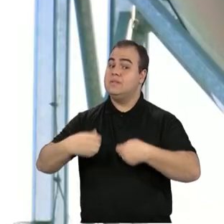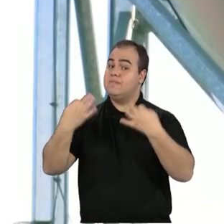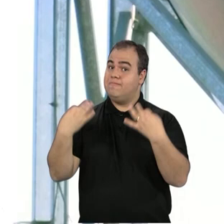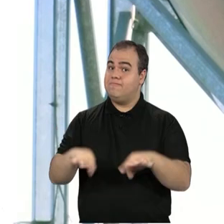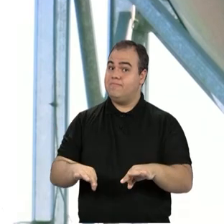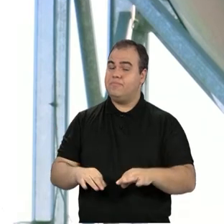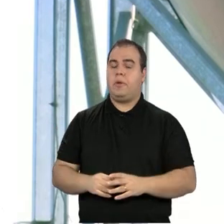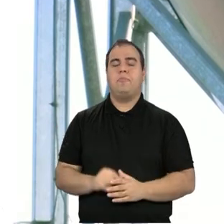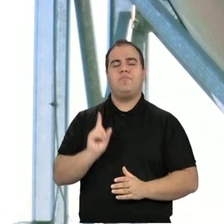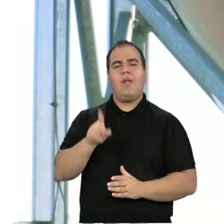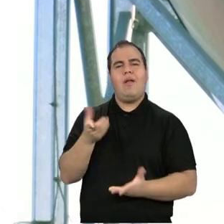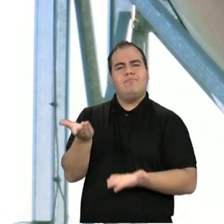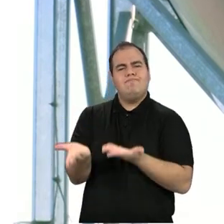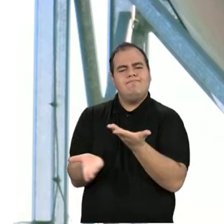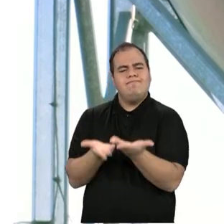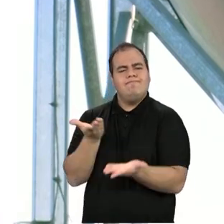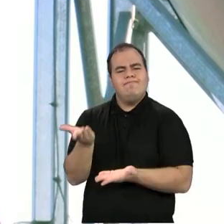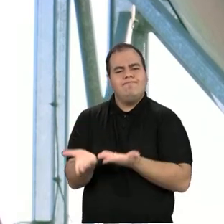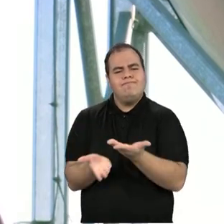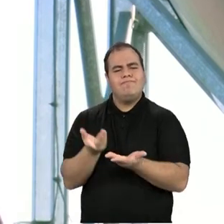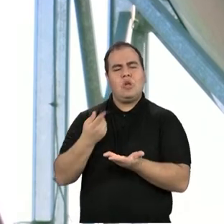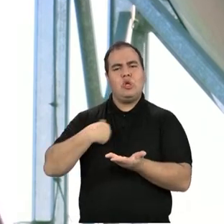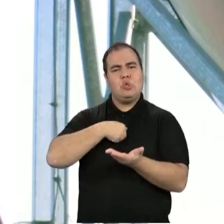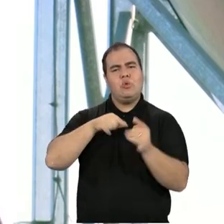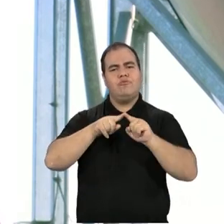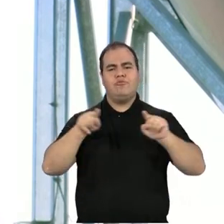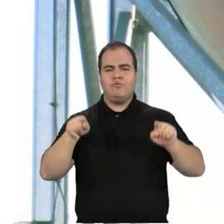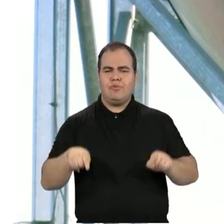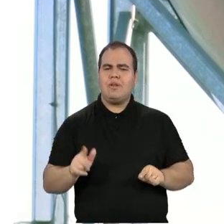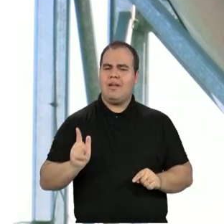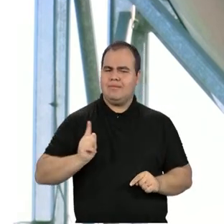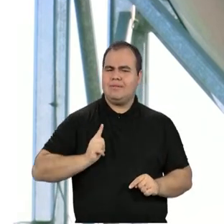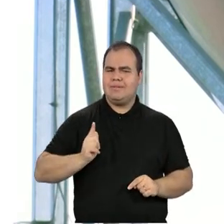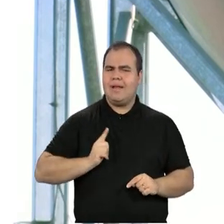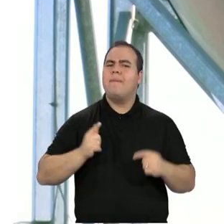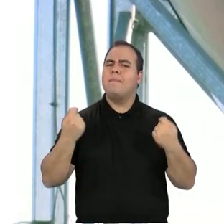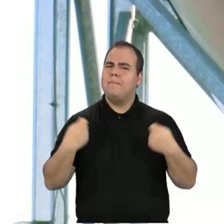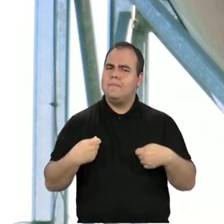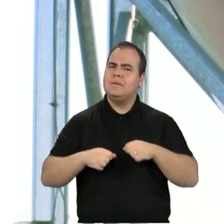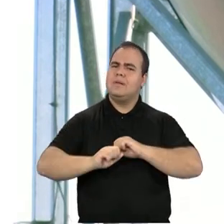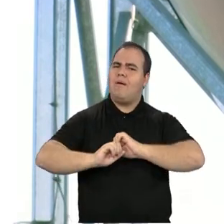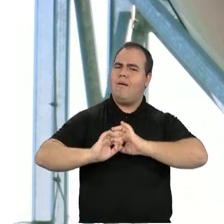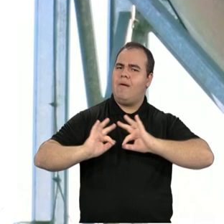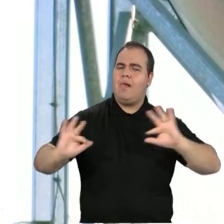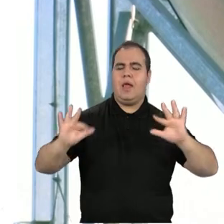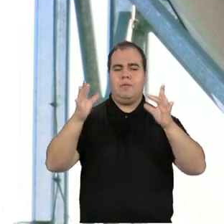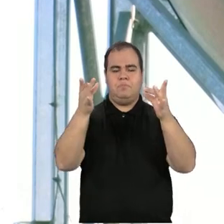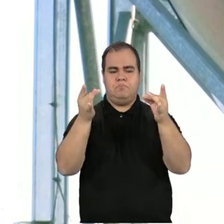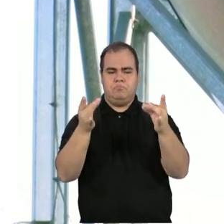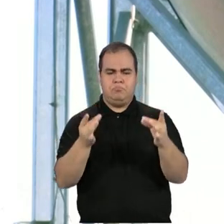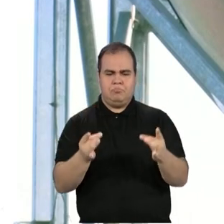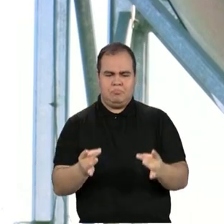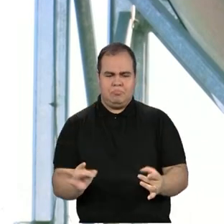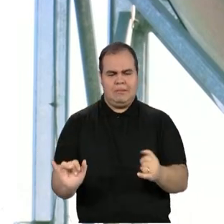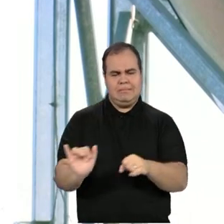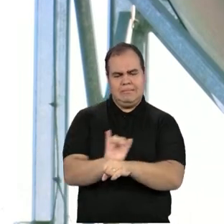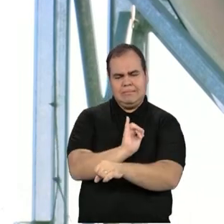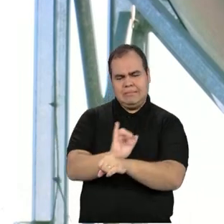É o manejo que nossos funcionários desempenham. Tem que ter, claro, nós temos aqui a tecnologia dos equipamentos, que nos